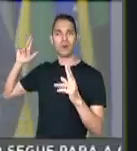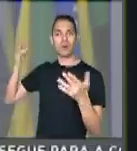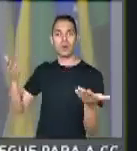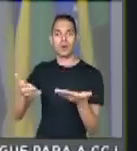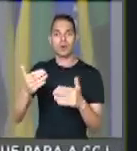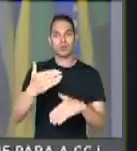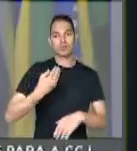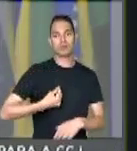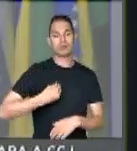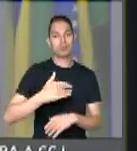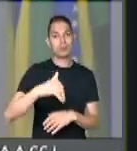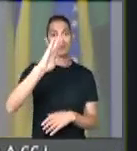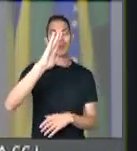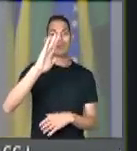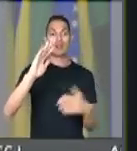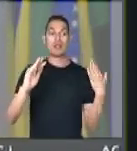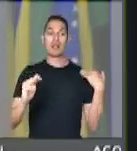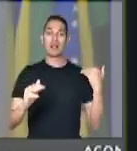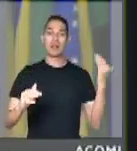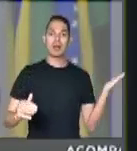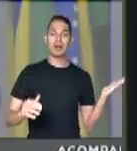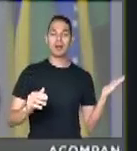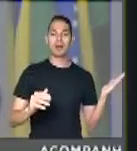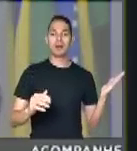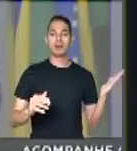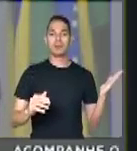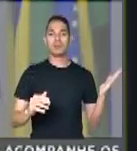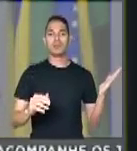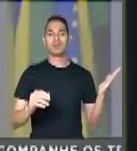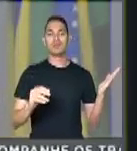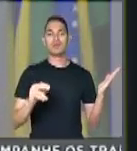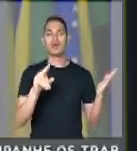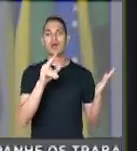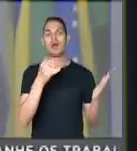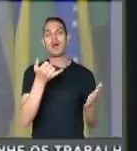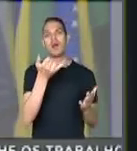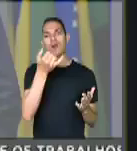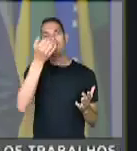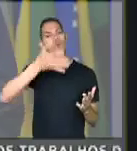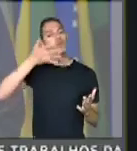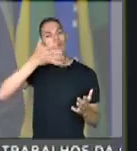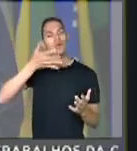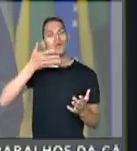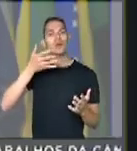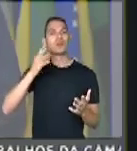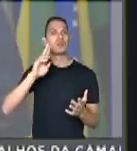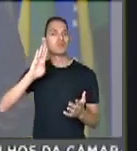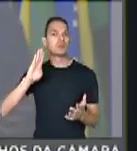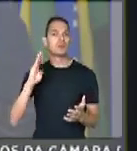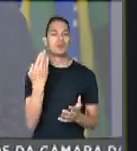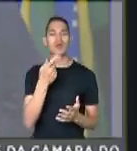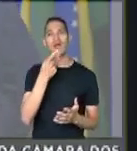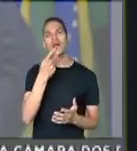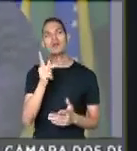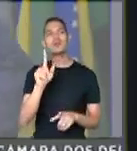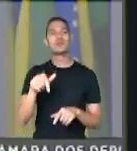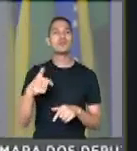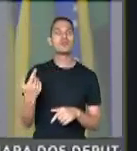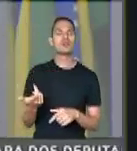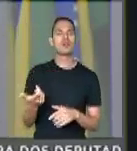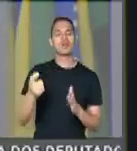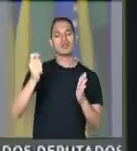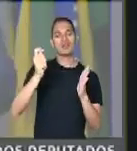atrás. A esquerda usa o discurso do hipócrita. Fala de